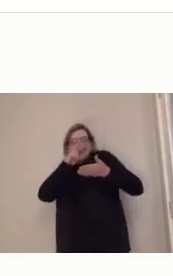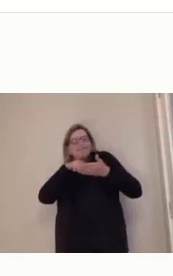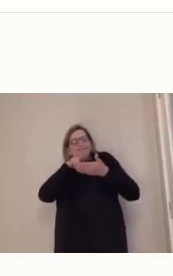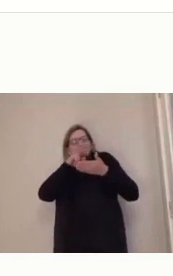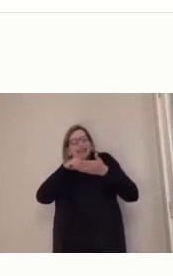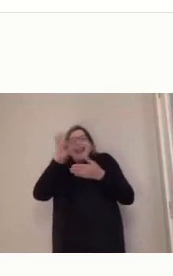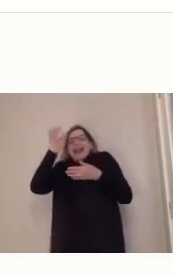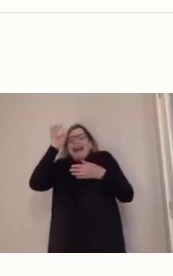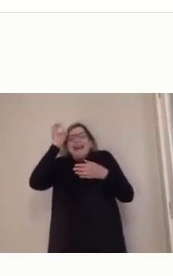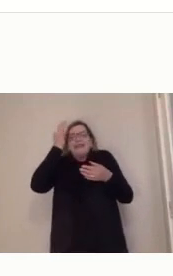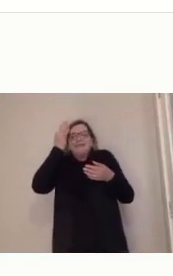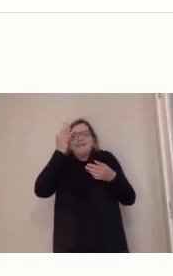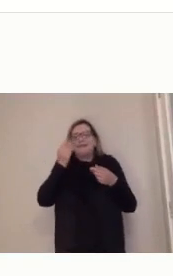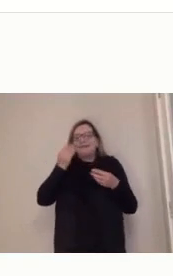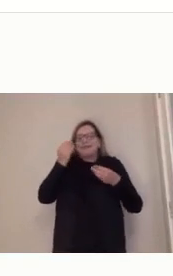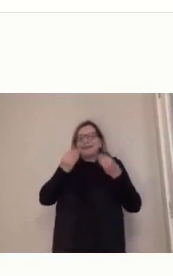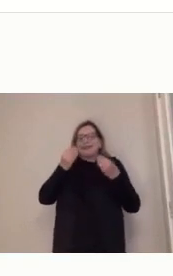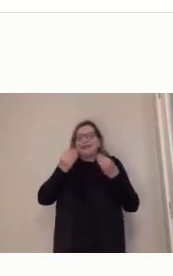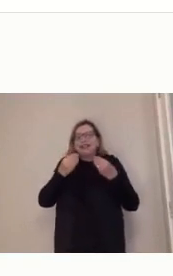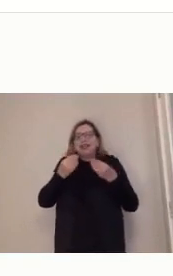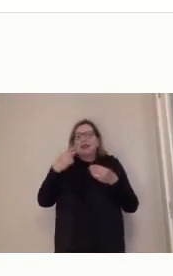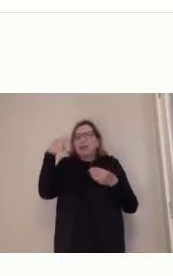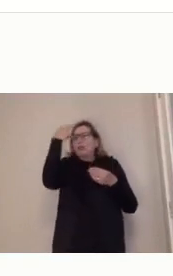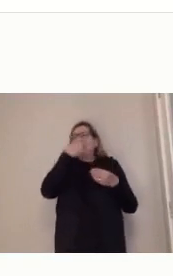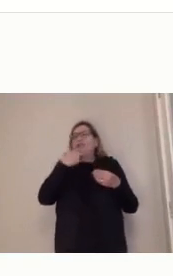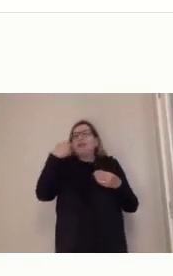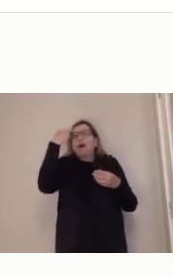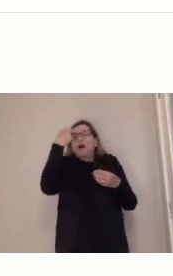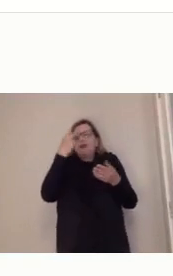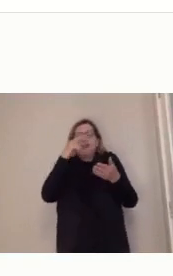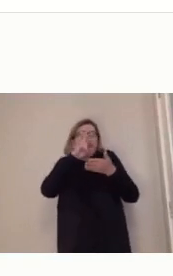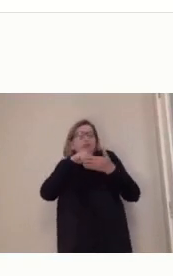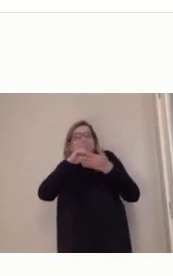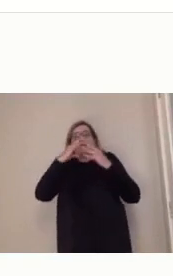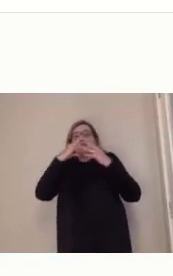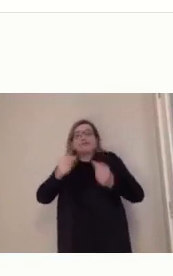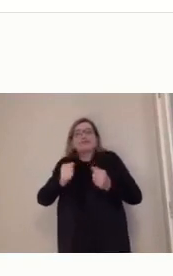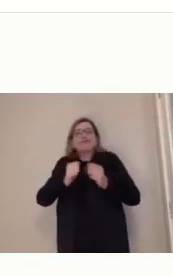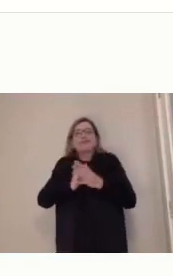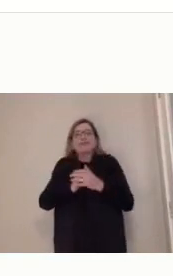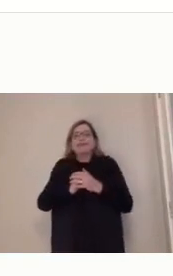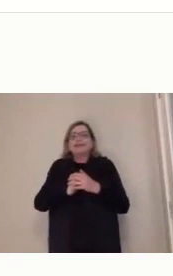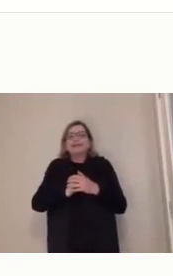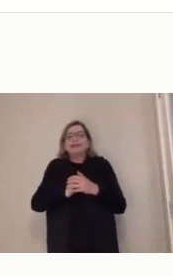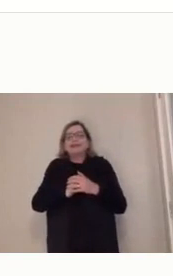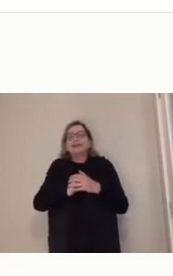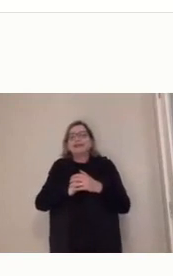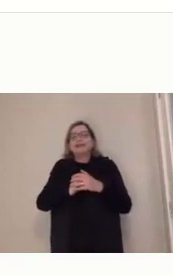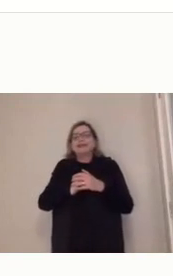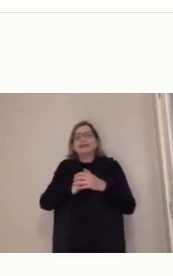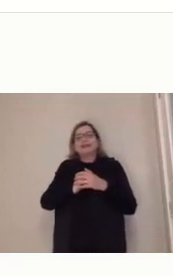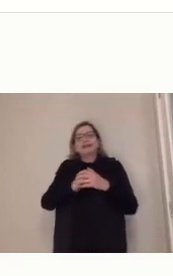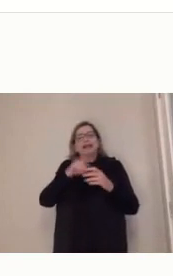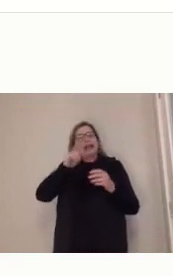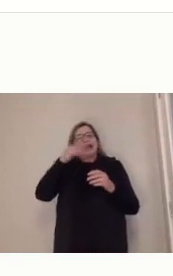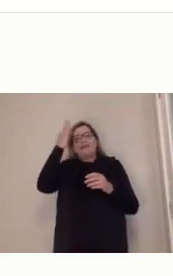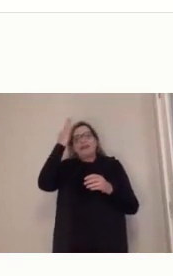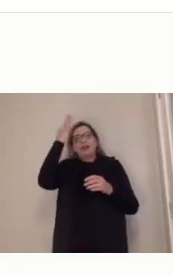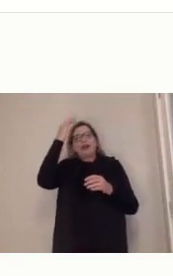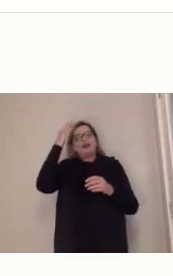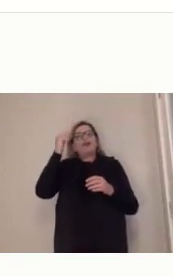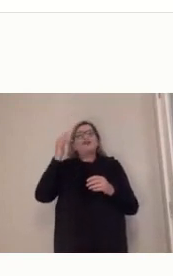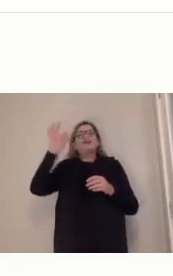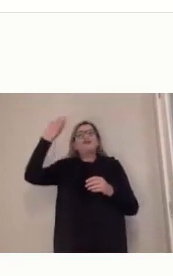duas horas, uma hora e meia, você lê esse livro, né? Michel Serres é um filósofo francês e ele escreveu A Polegarzinha, numa